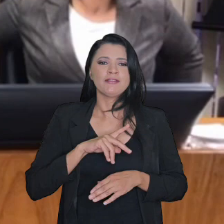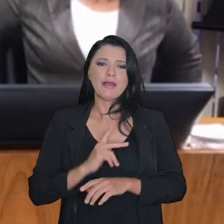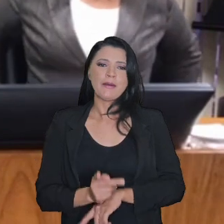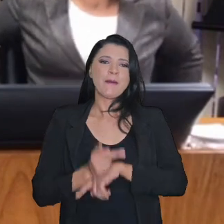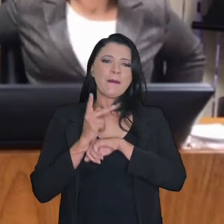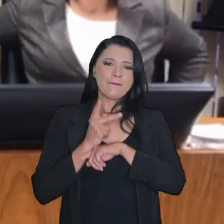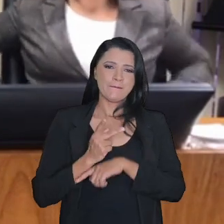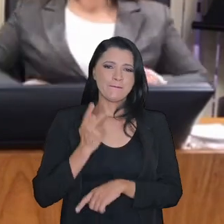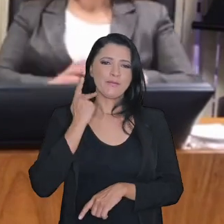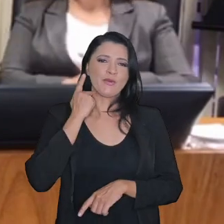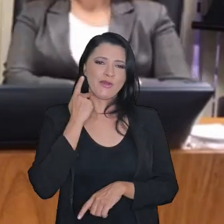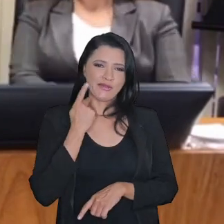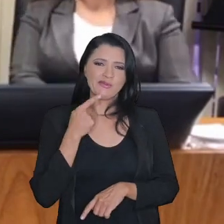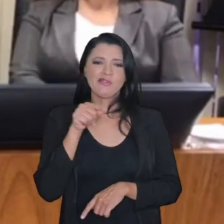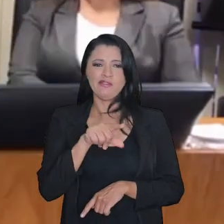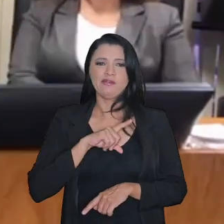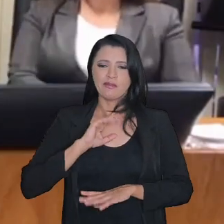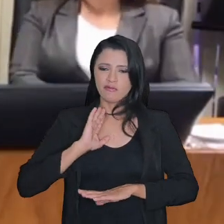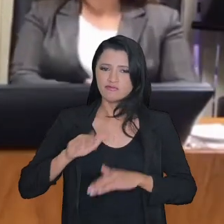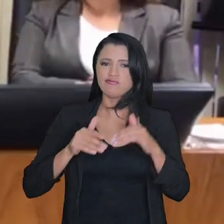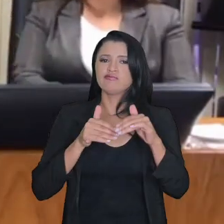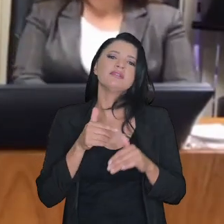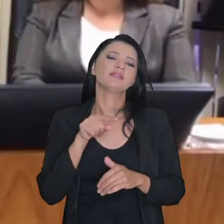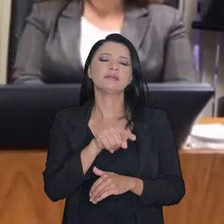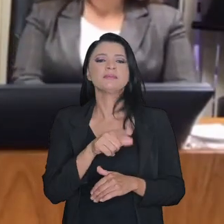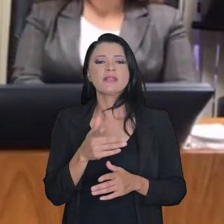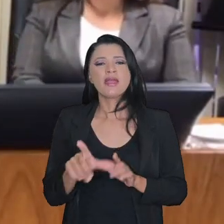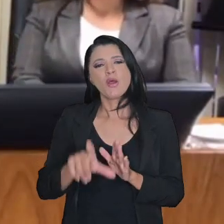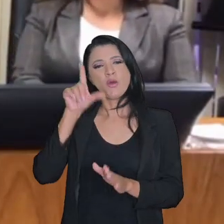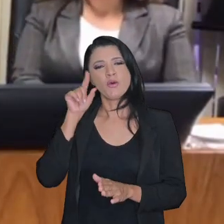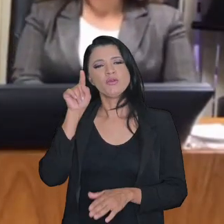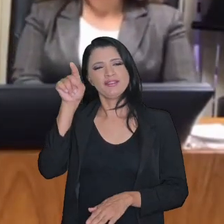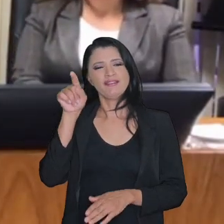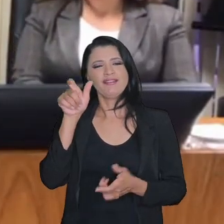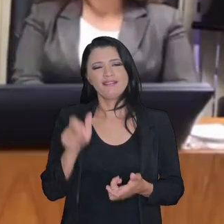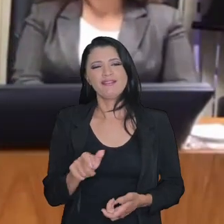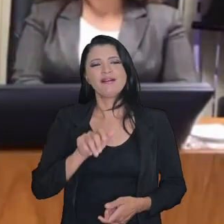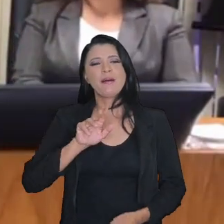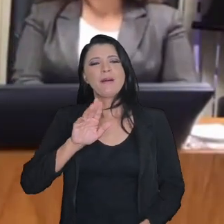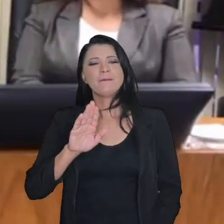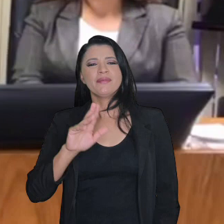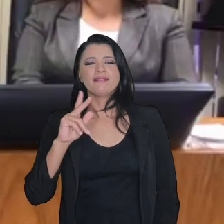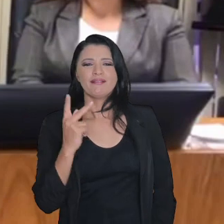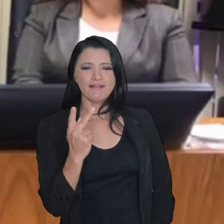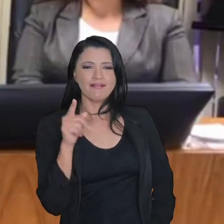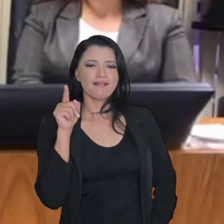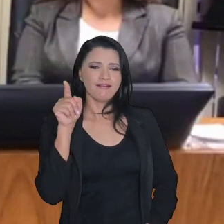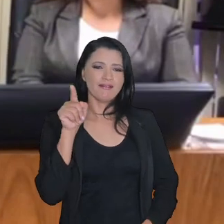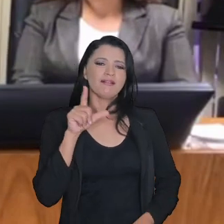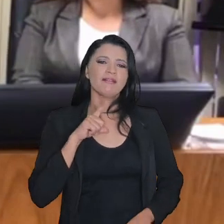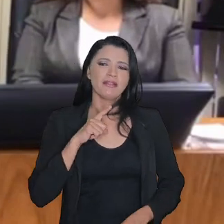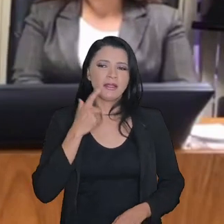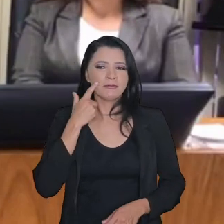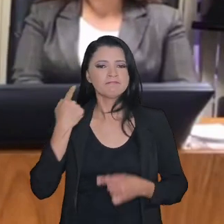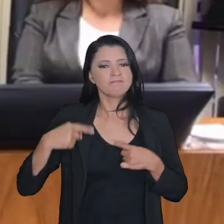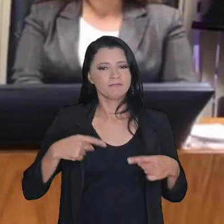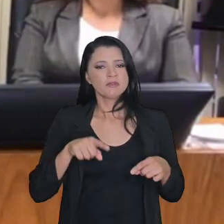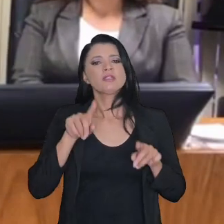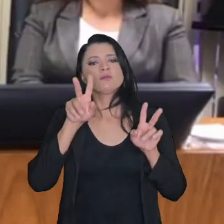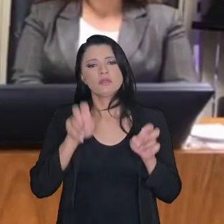processo. Ontem eu estava no evento lá em Belo Horizonte e tratamos de transição tributária também, e os colegas da procuradoria falaram em